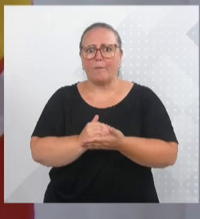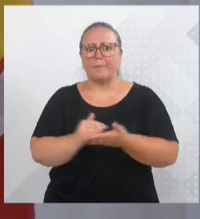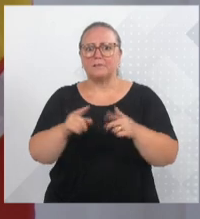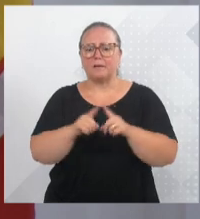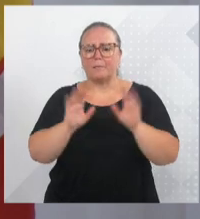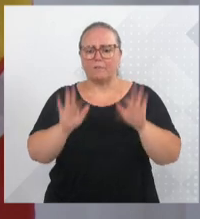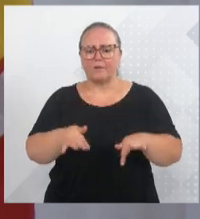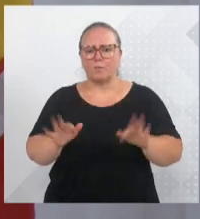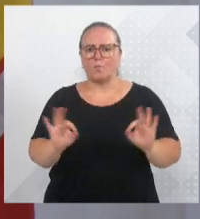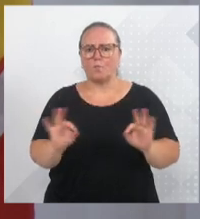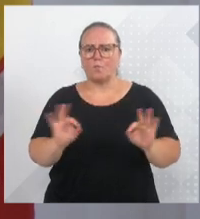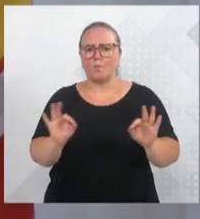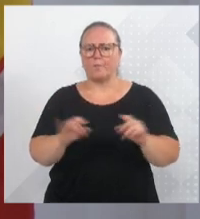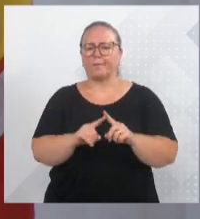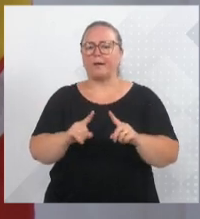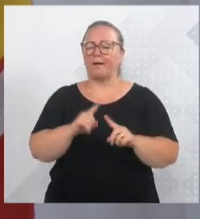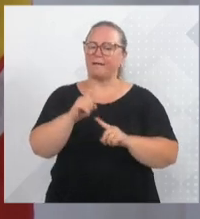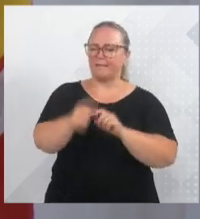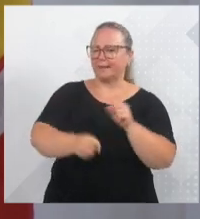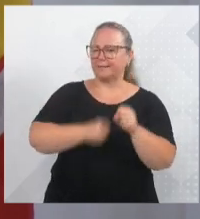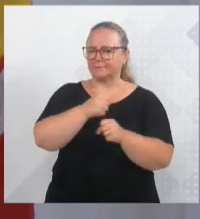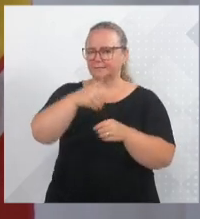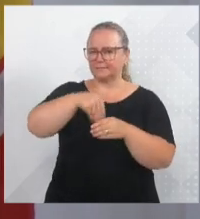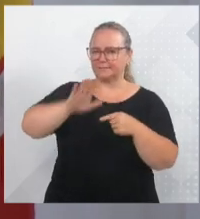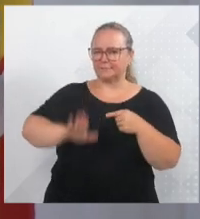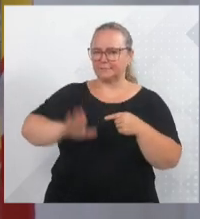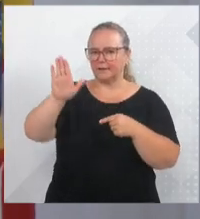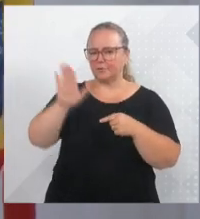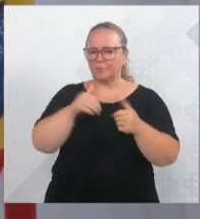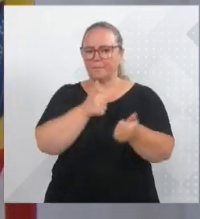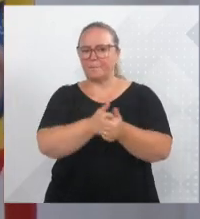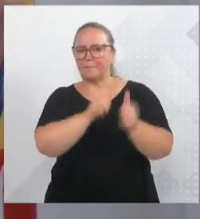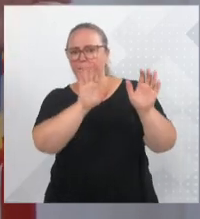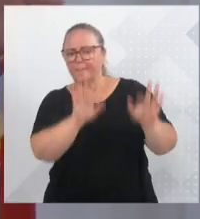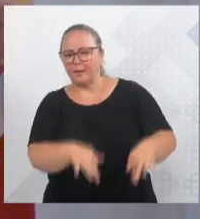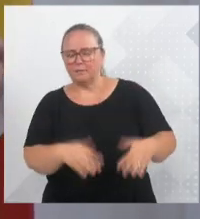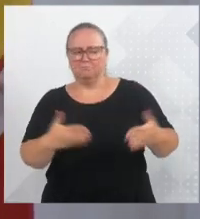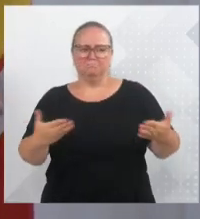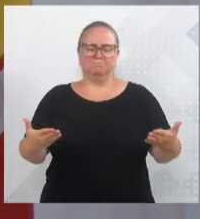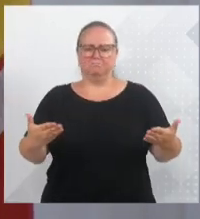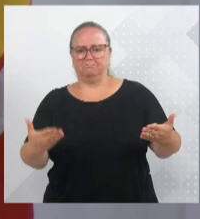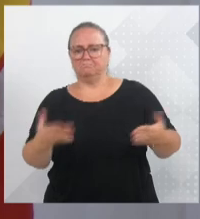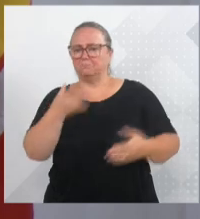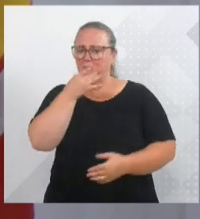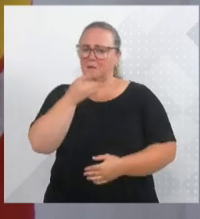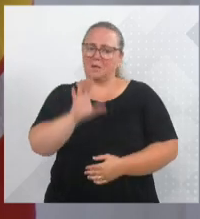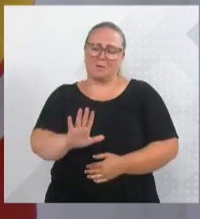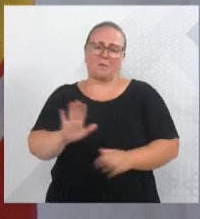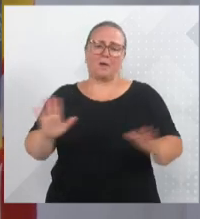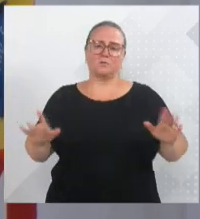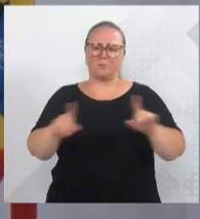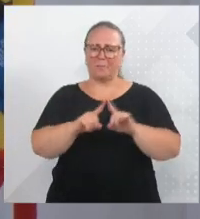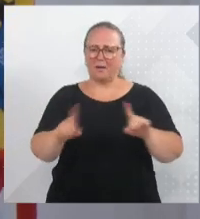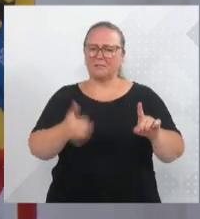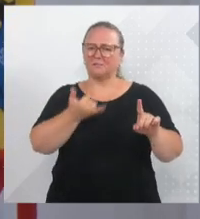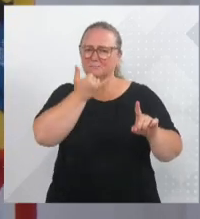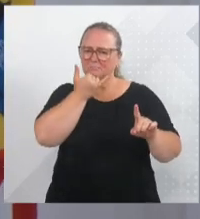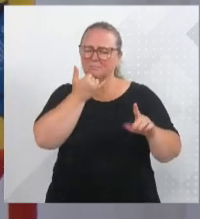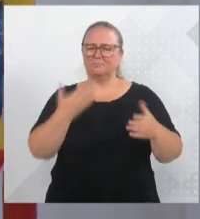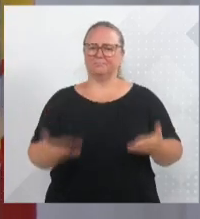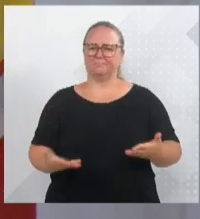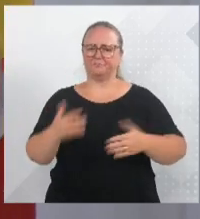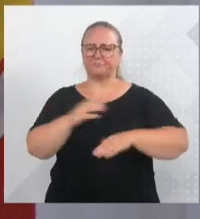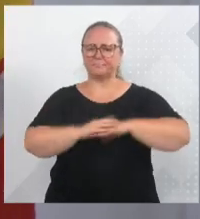agora, nesse ano de eleição, terminar para mostrar que está sendo feito. Só pode ser, mas aí está dando um tiro no pé, porque são obras